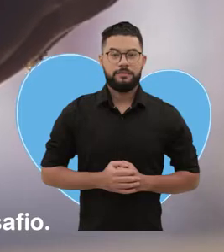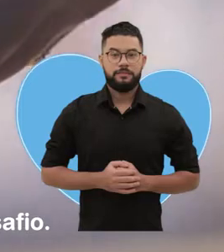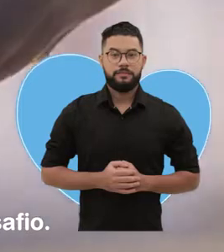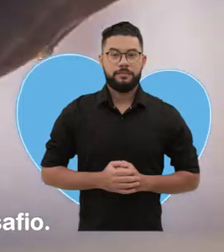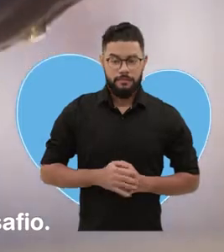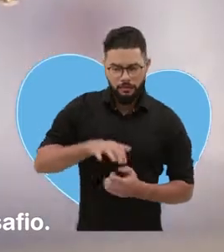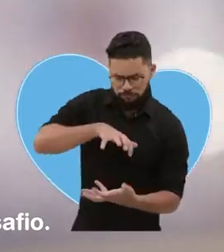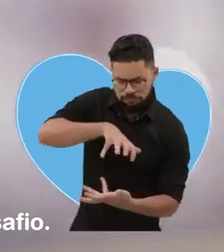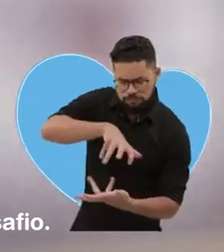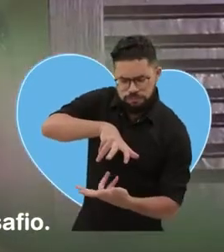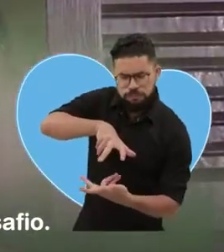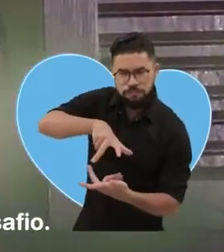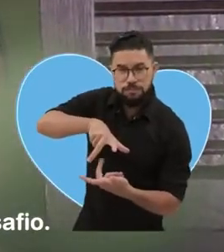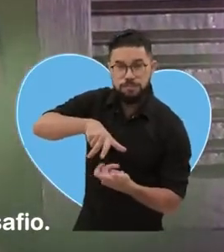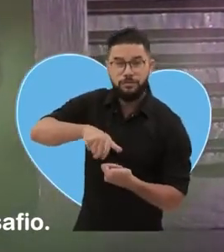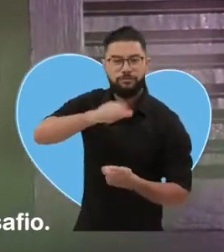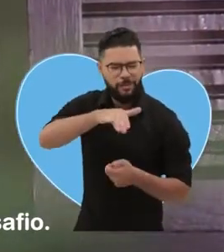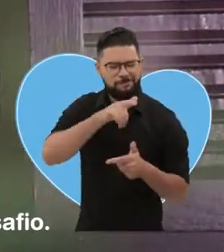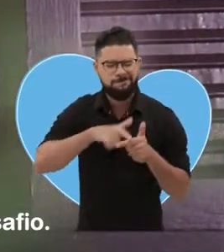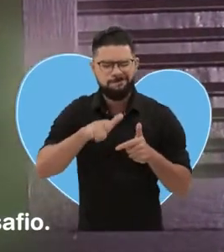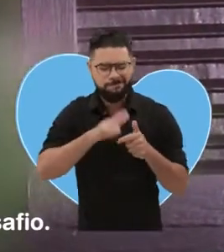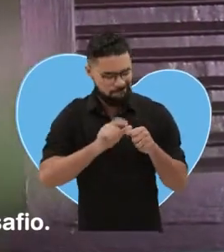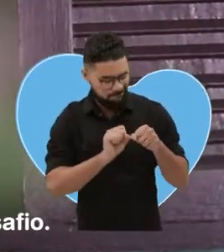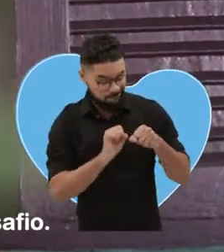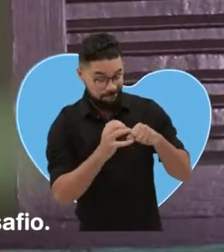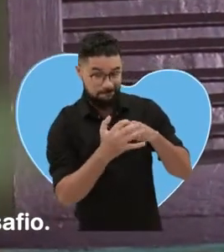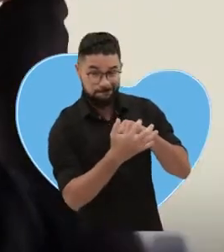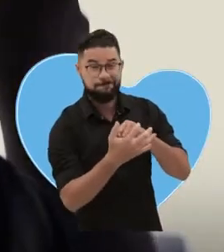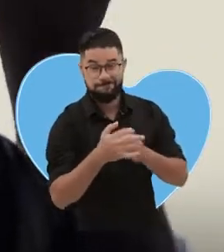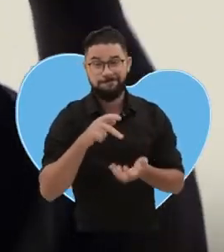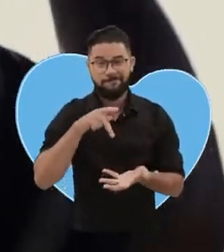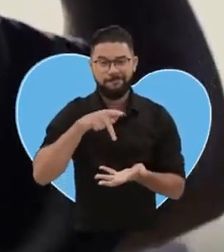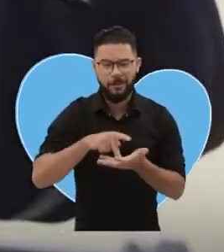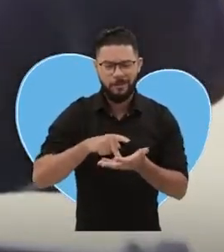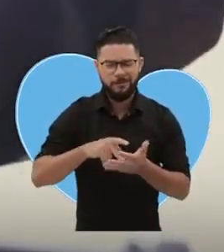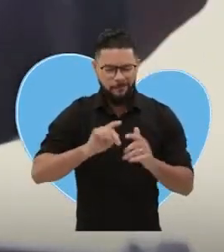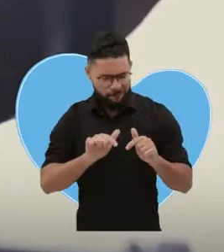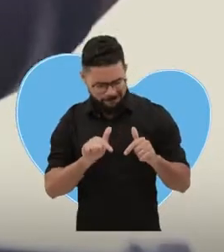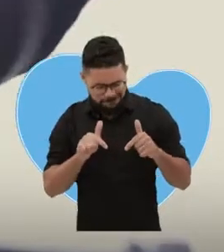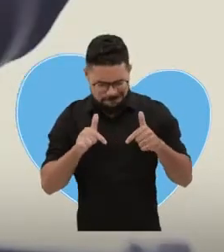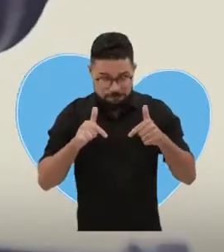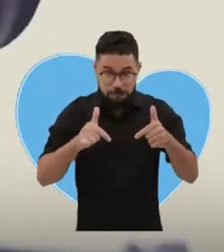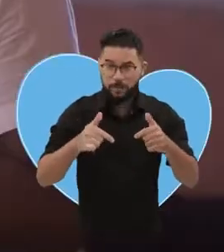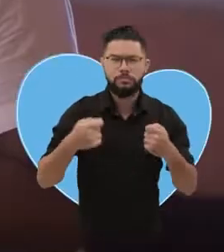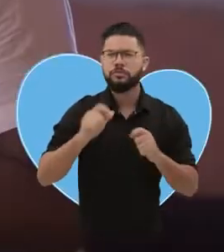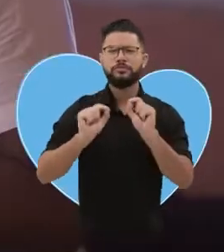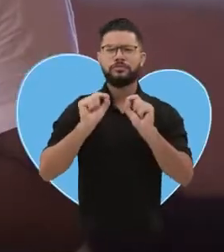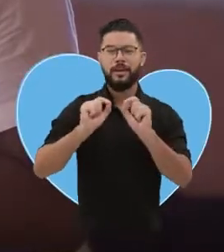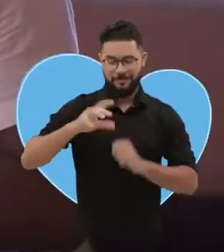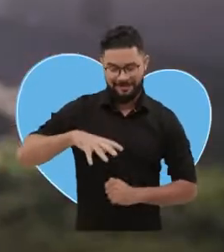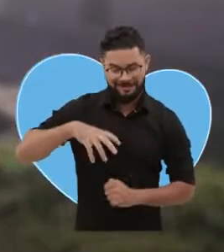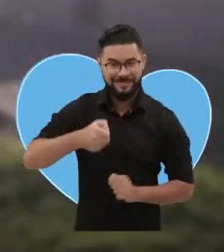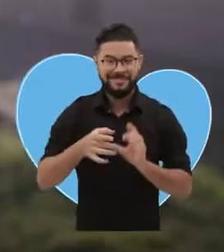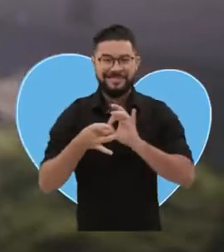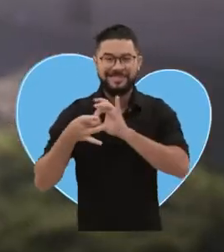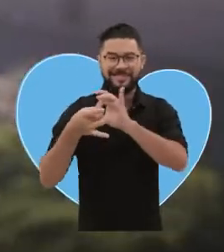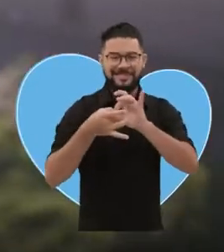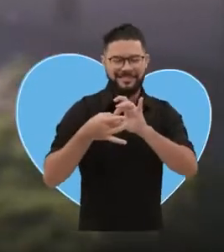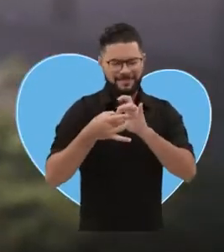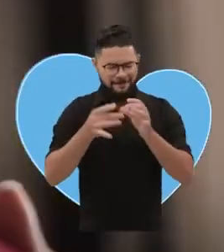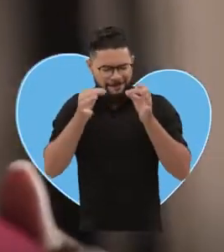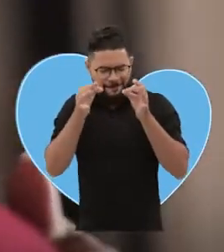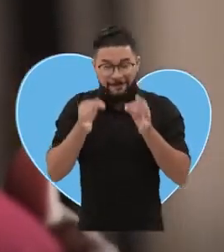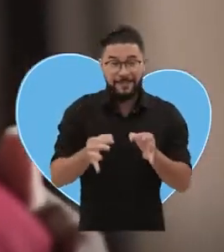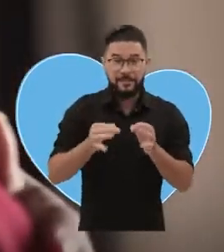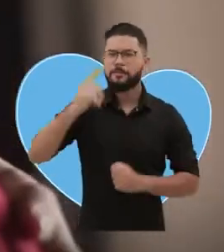O mundo inteiro continua enfrentando um grande desafio. Uma batalha que exige coragem, união, determinação